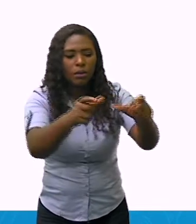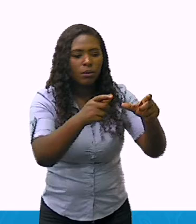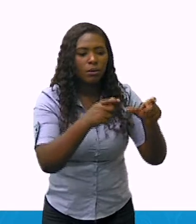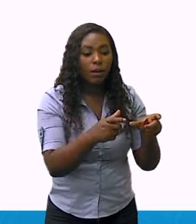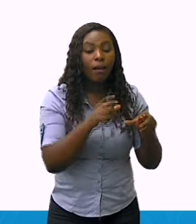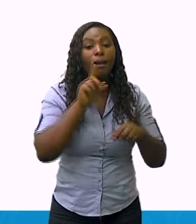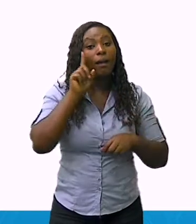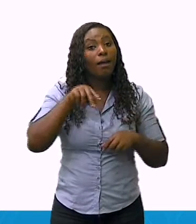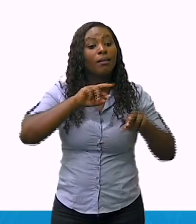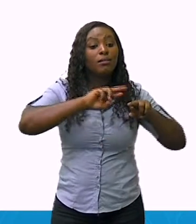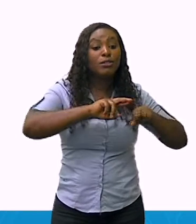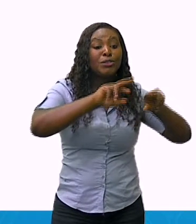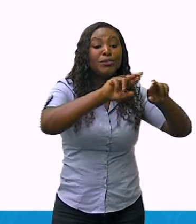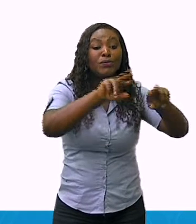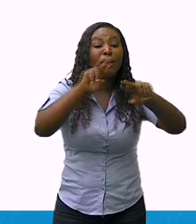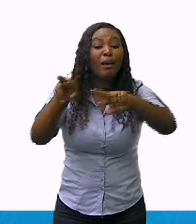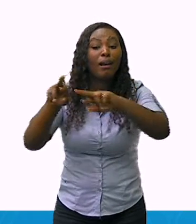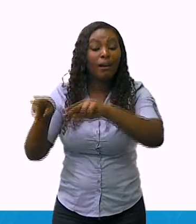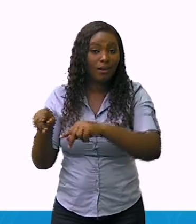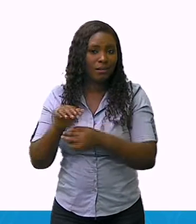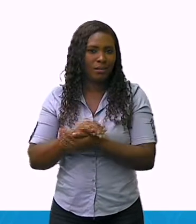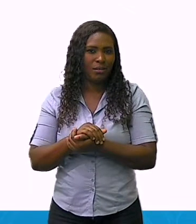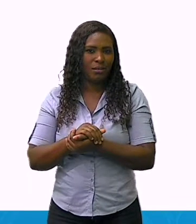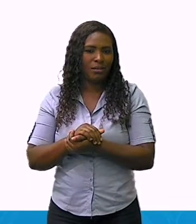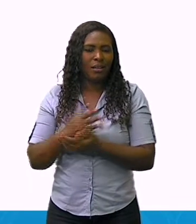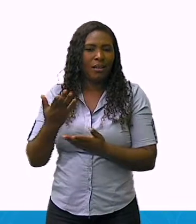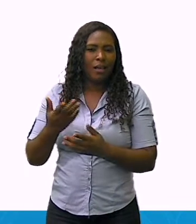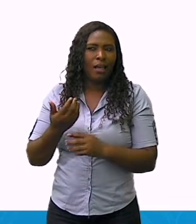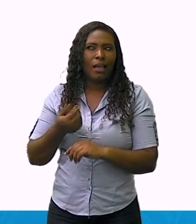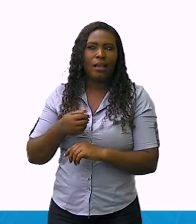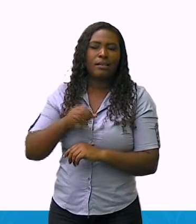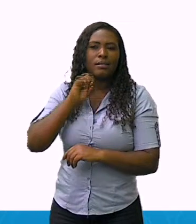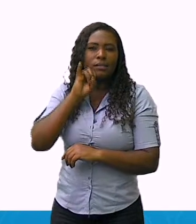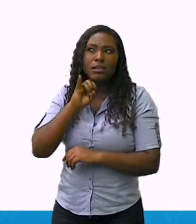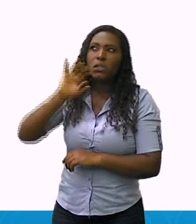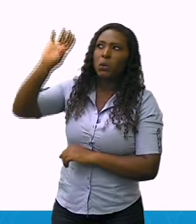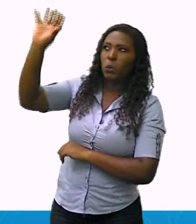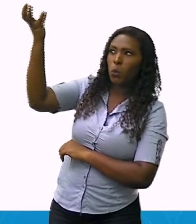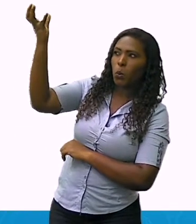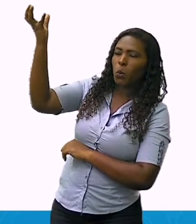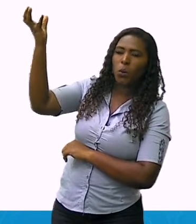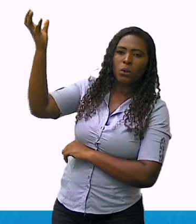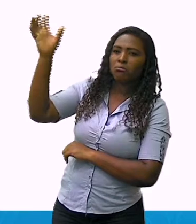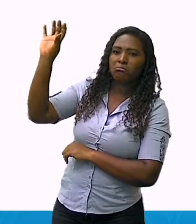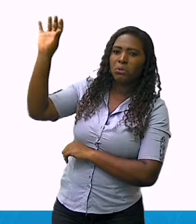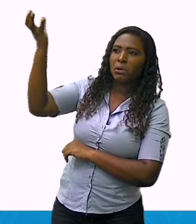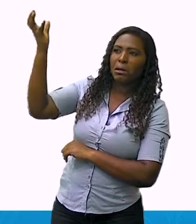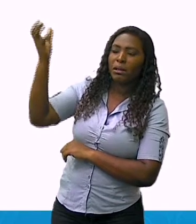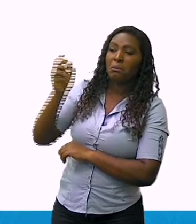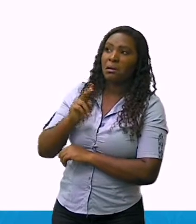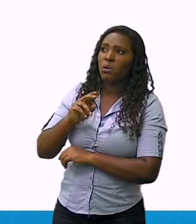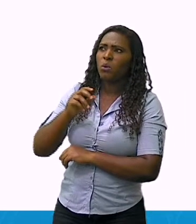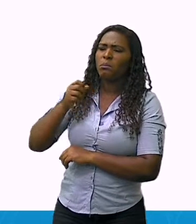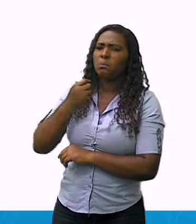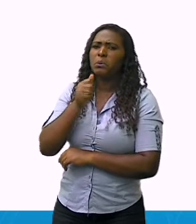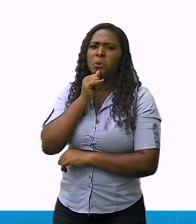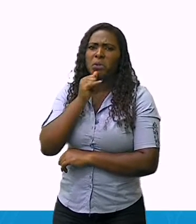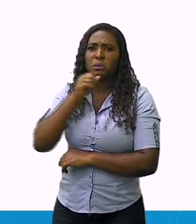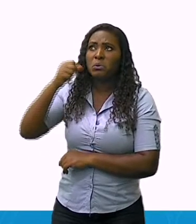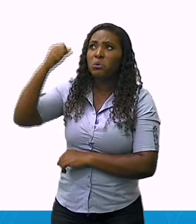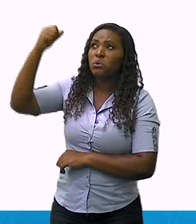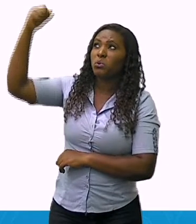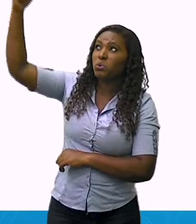a partir desta combinação, nós temos um conjunto de elementos da natureza e, portanto,